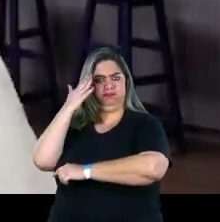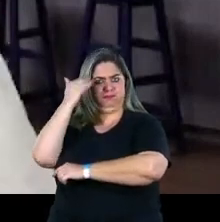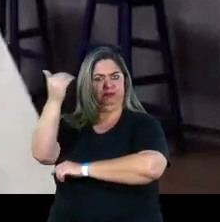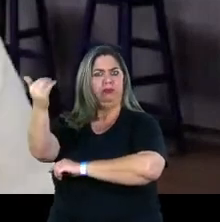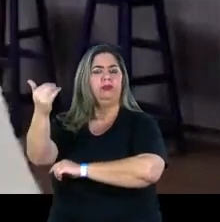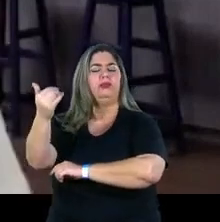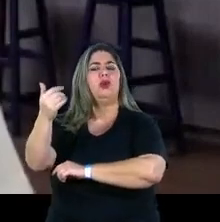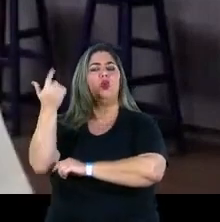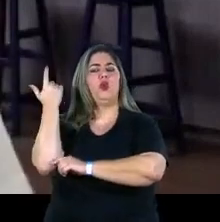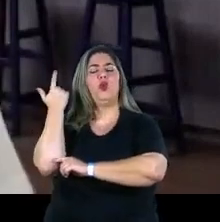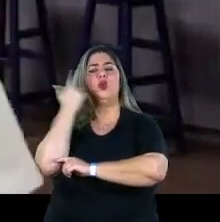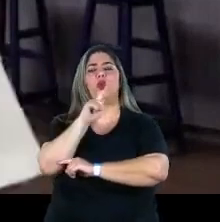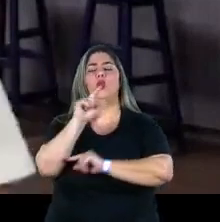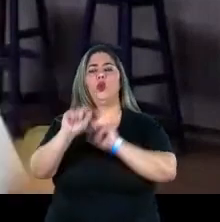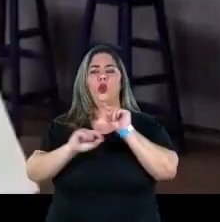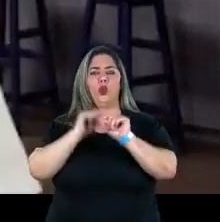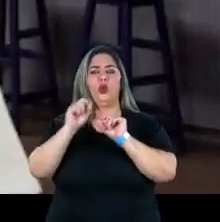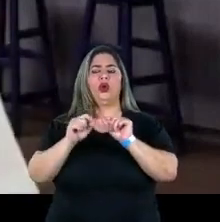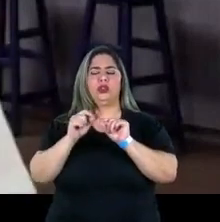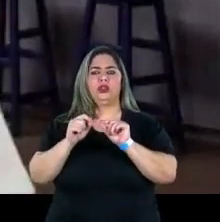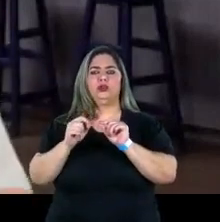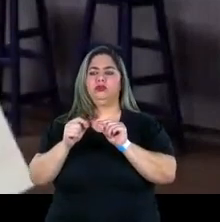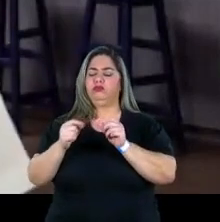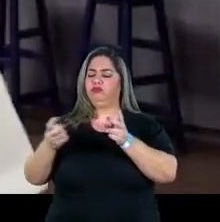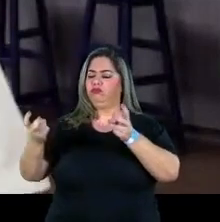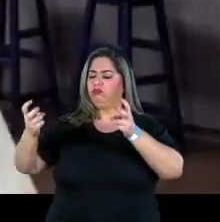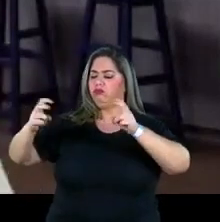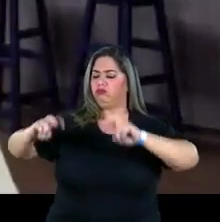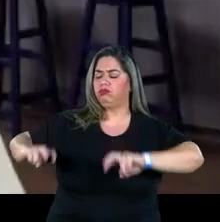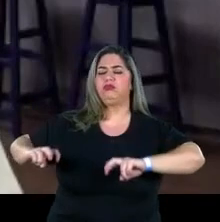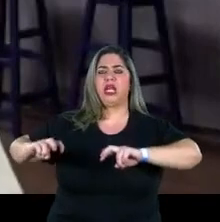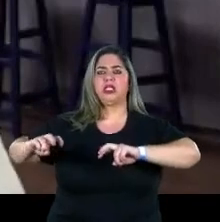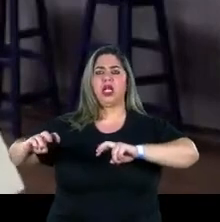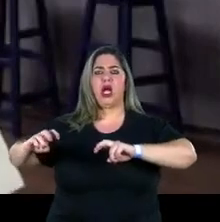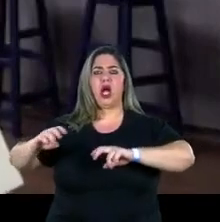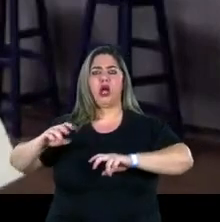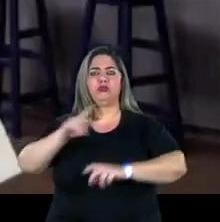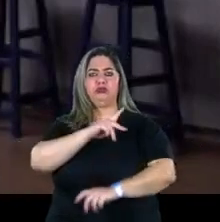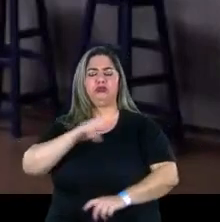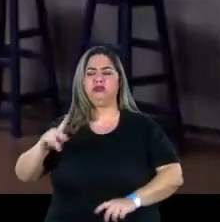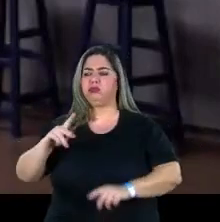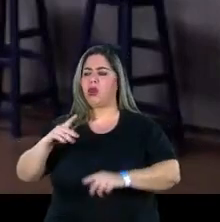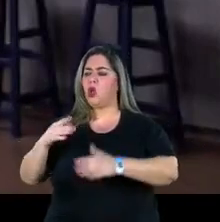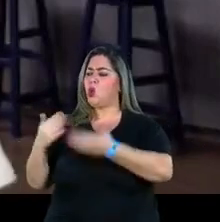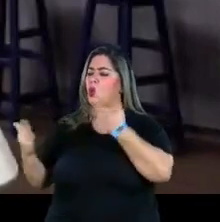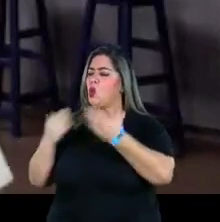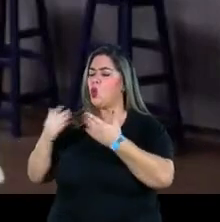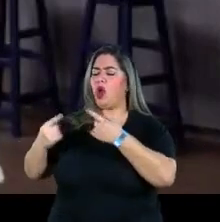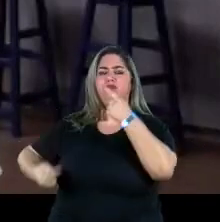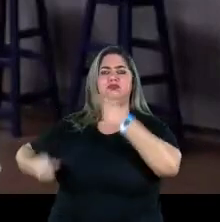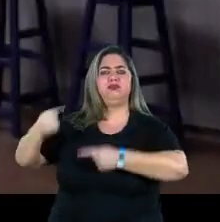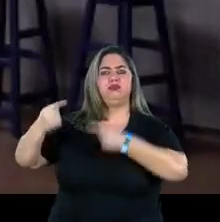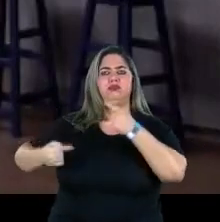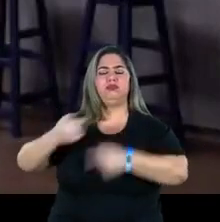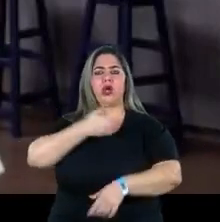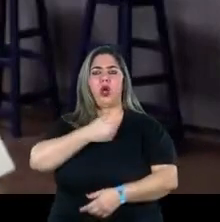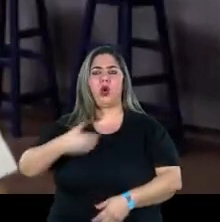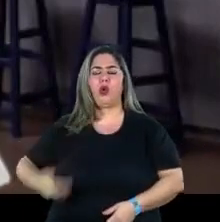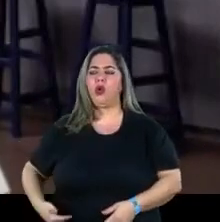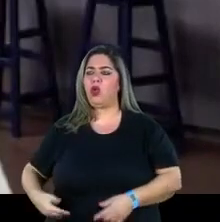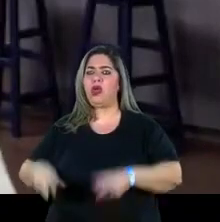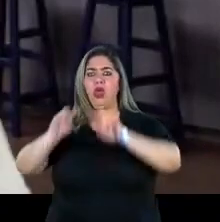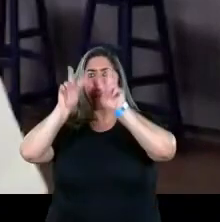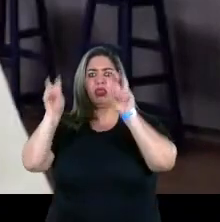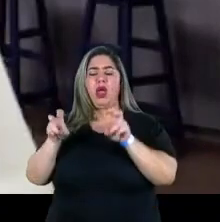e conseguiu sentar com o governo Itamar Franco e fazer modificações de políticas públicas e colocar o tema da